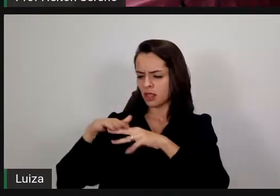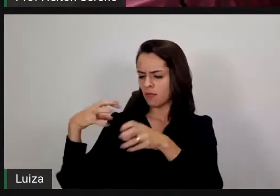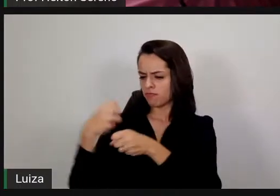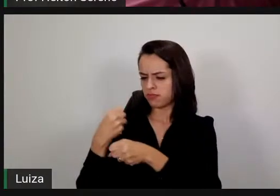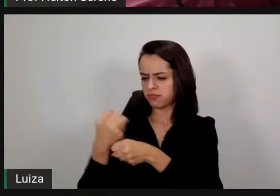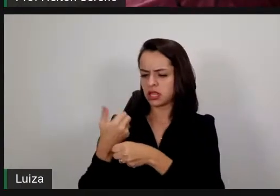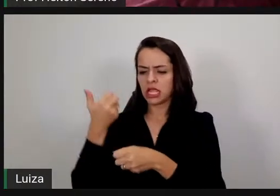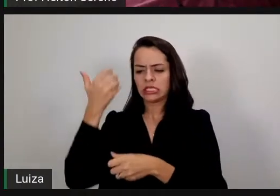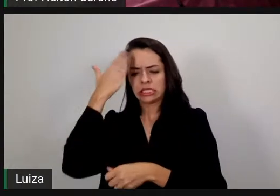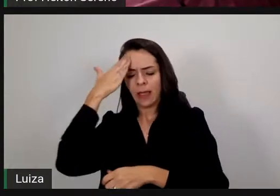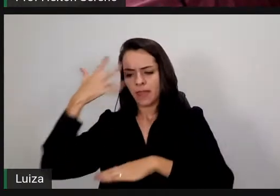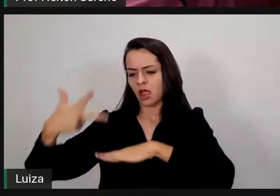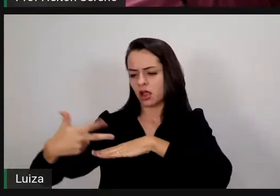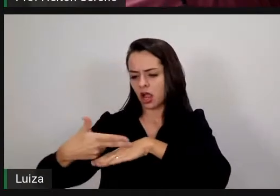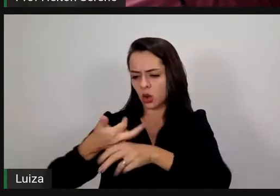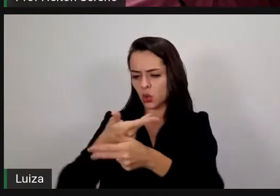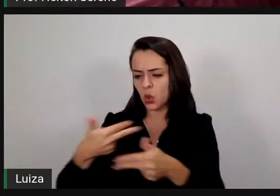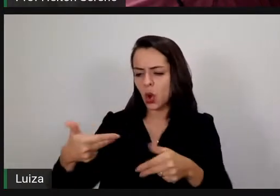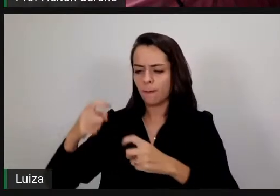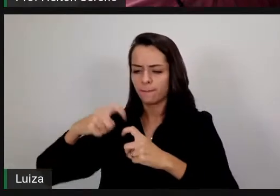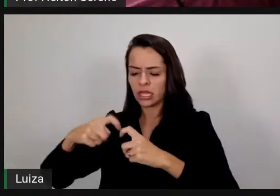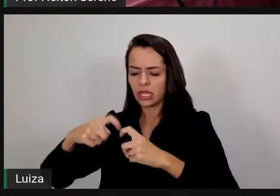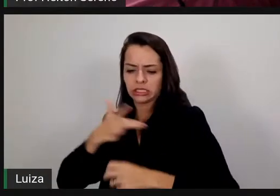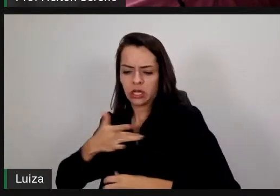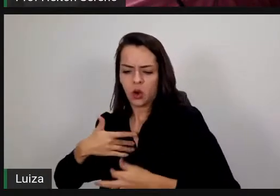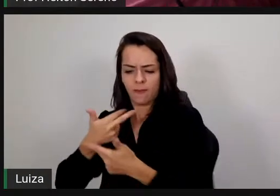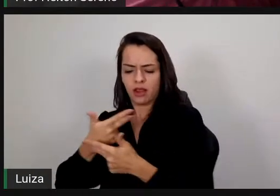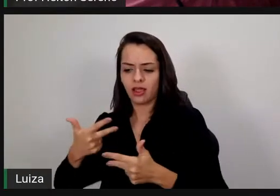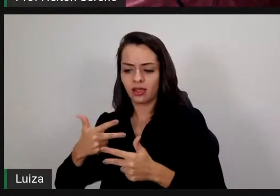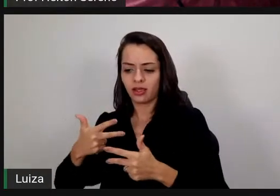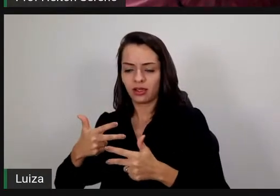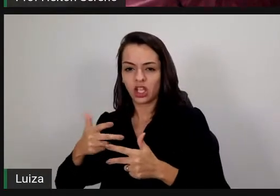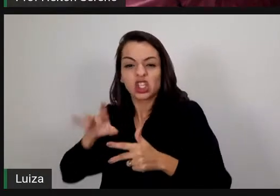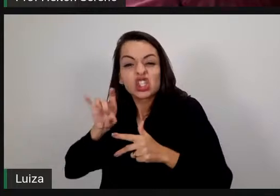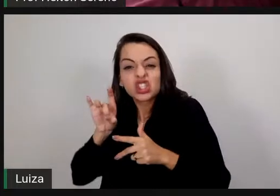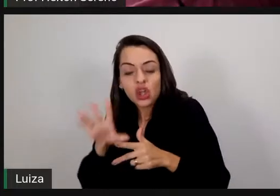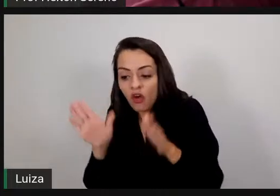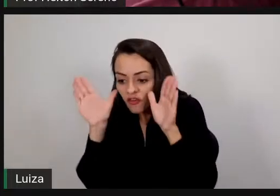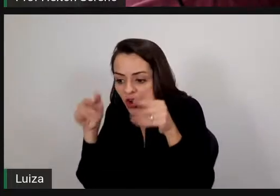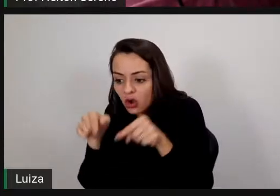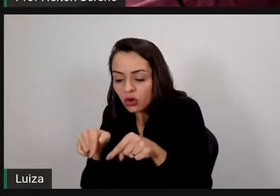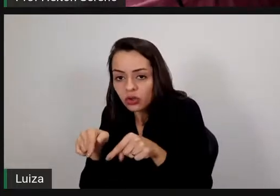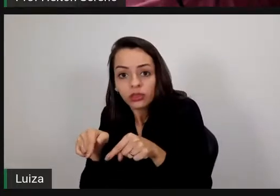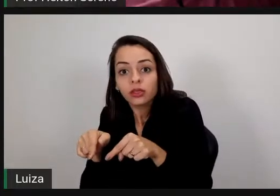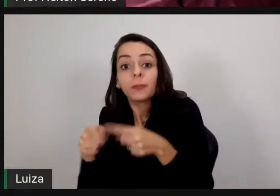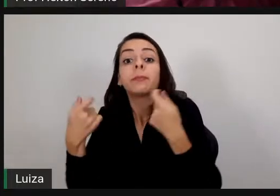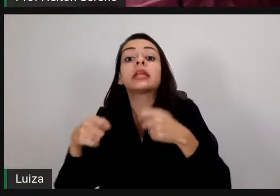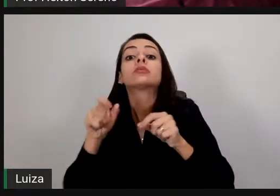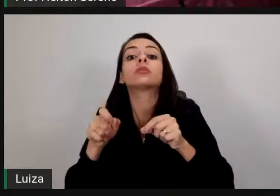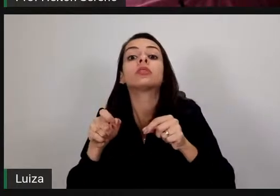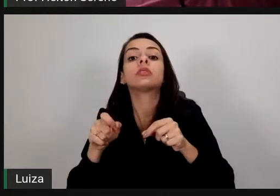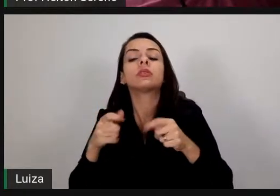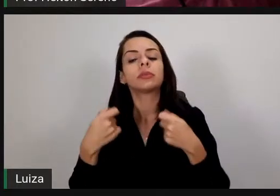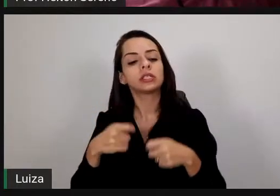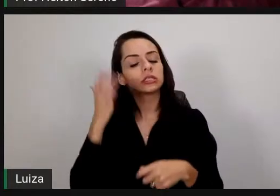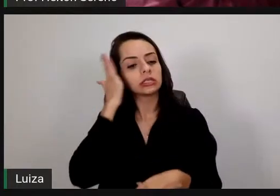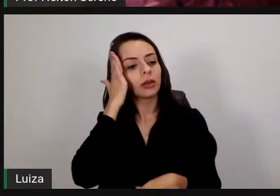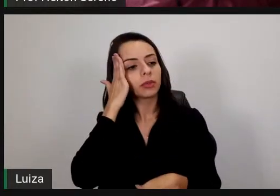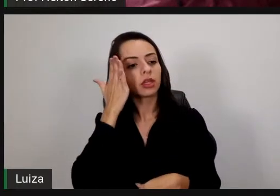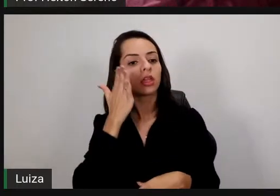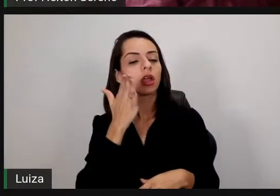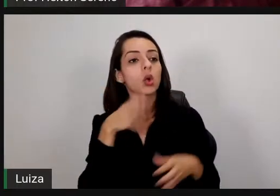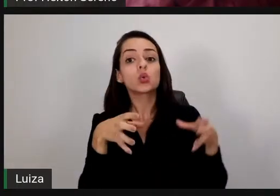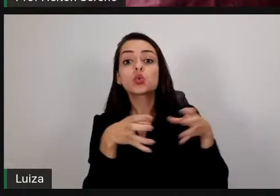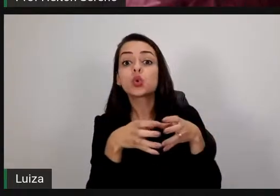mas também é importante que esse profissional saiba trabalhar em equipe saiba trabalhar sob pressão saiba resolver